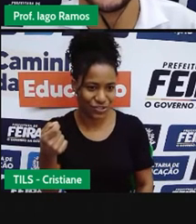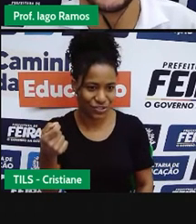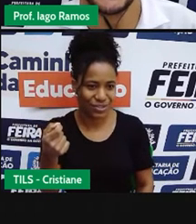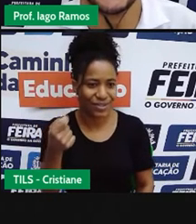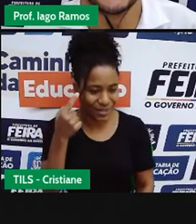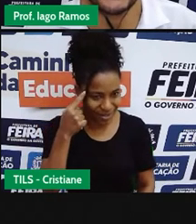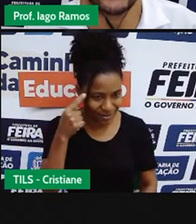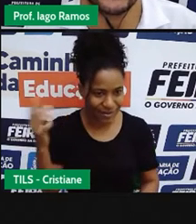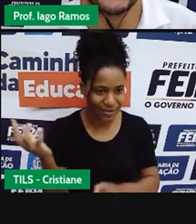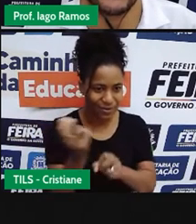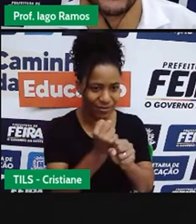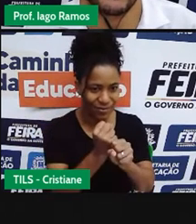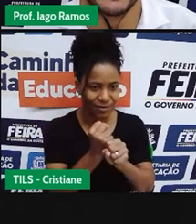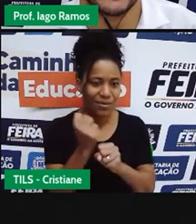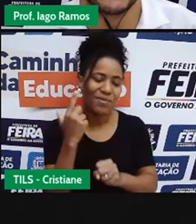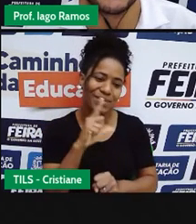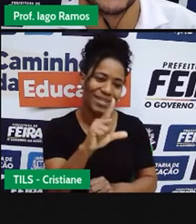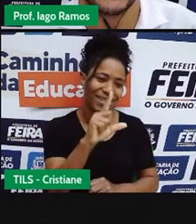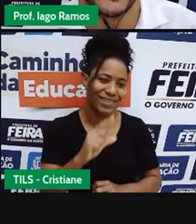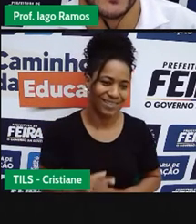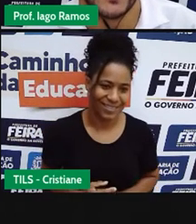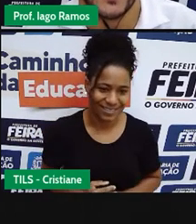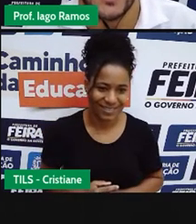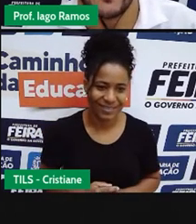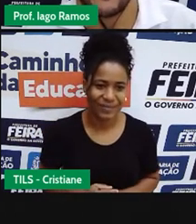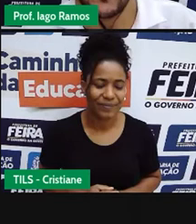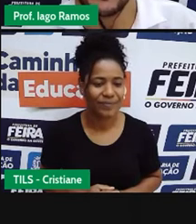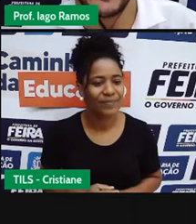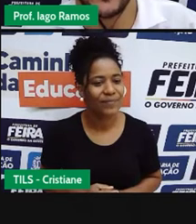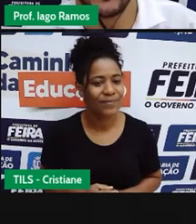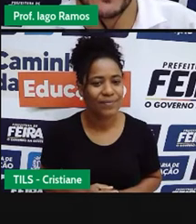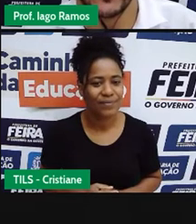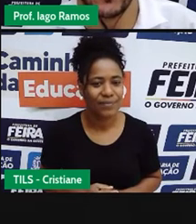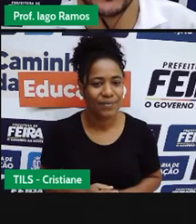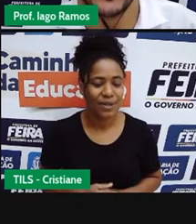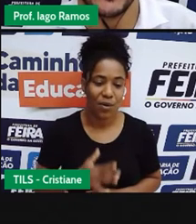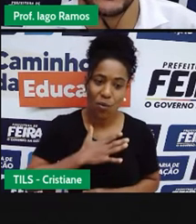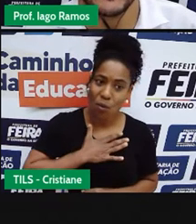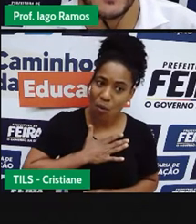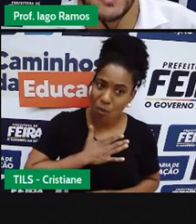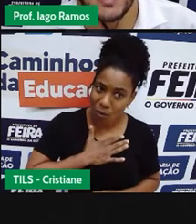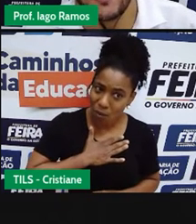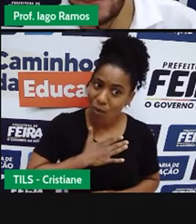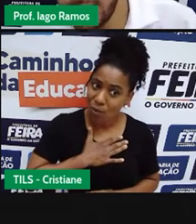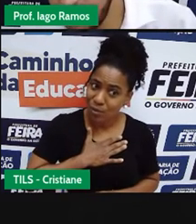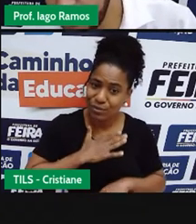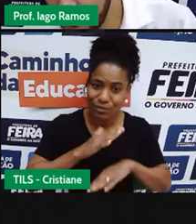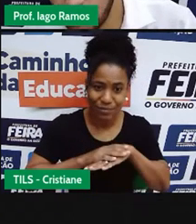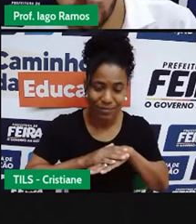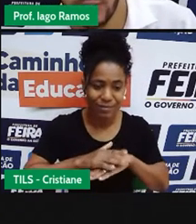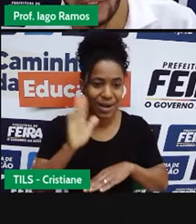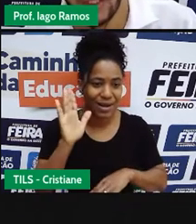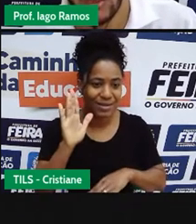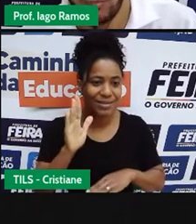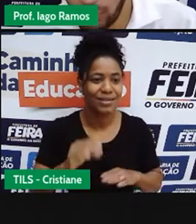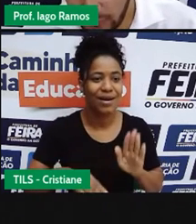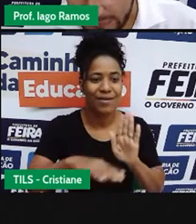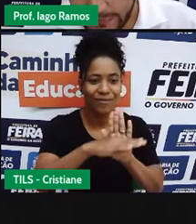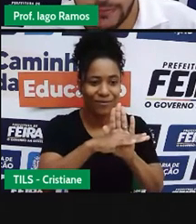Então, existe essas duas formas. A forma que eu mais gosto é de usar a fração,